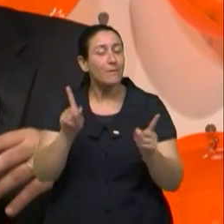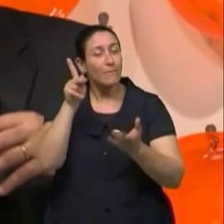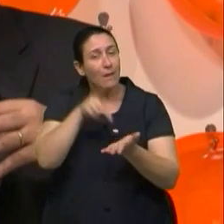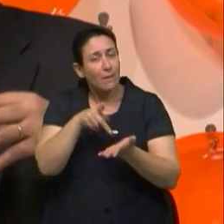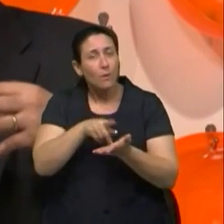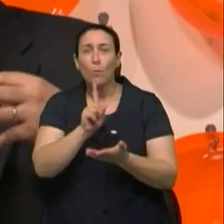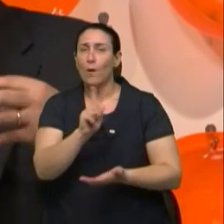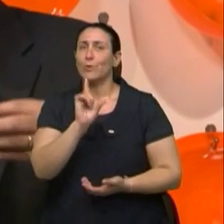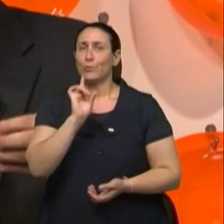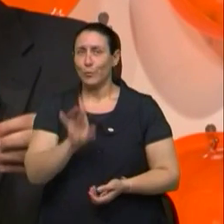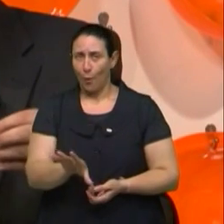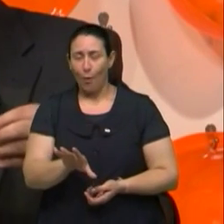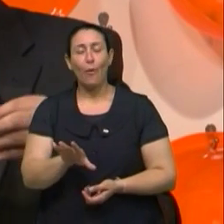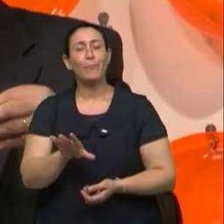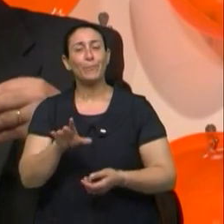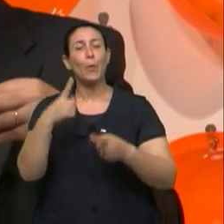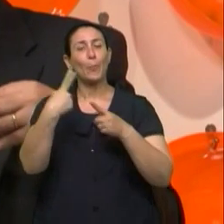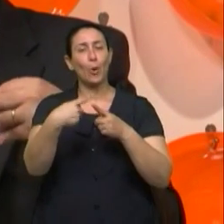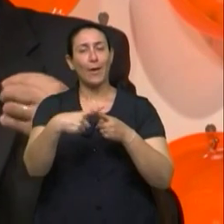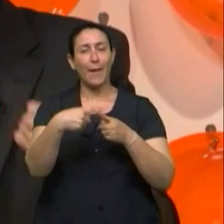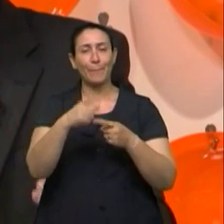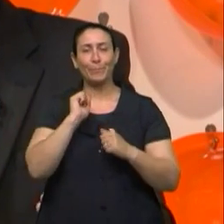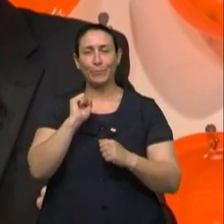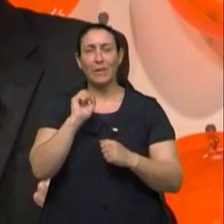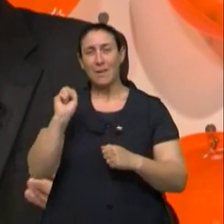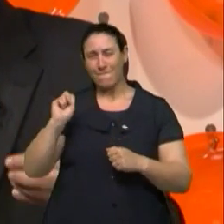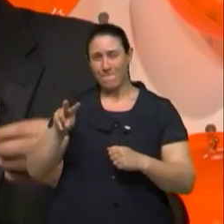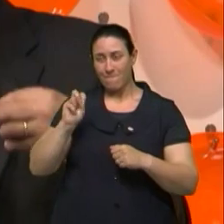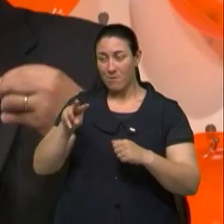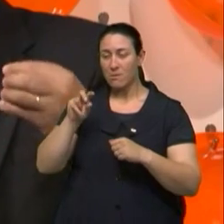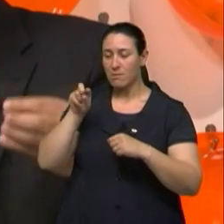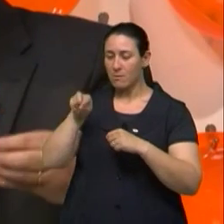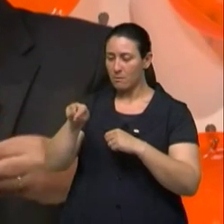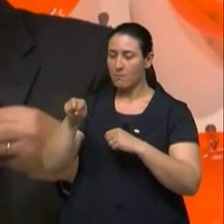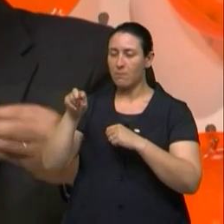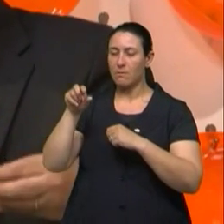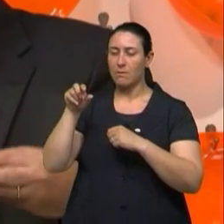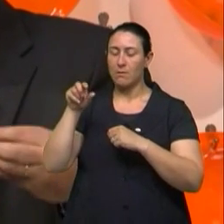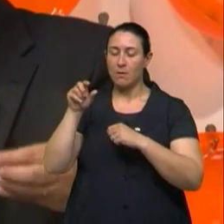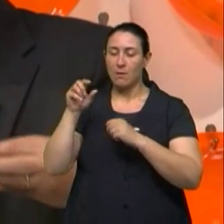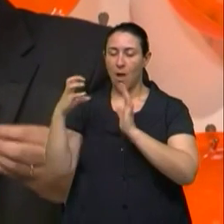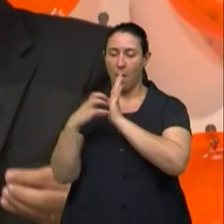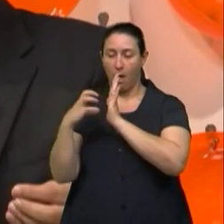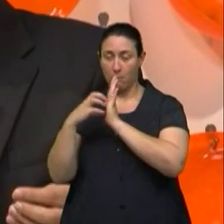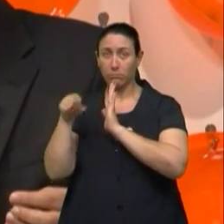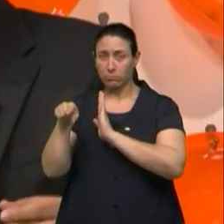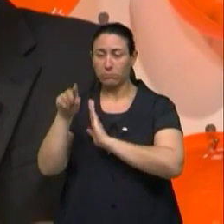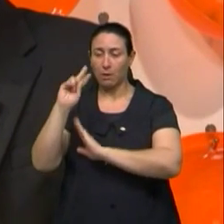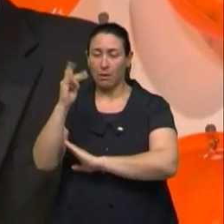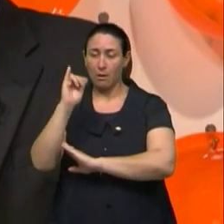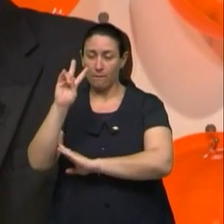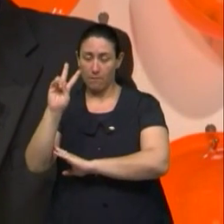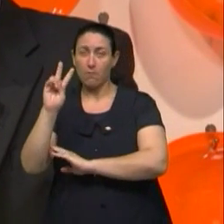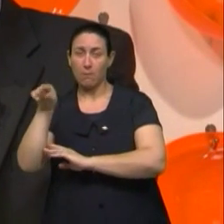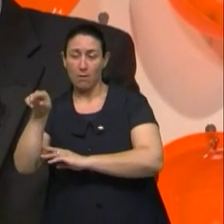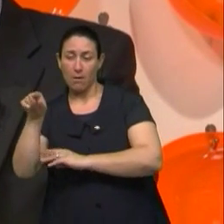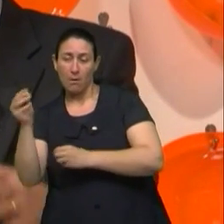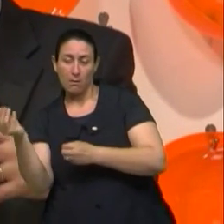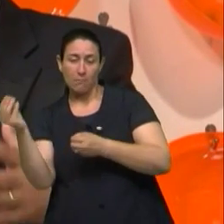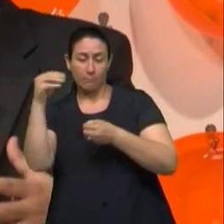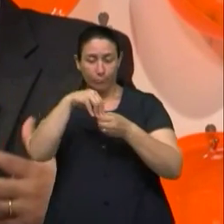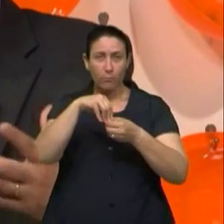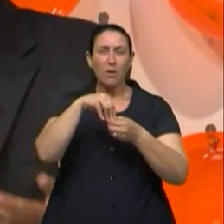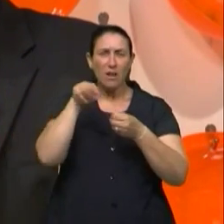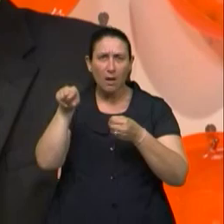verdade, o vírus, se não tratado, ele persiste mantendo um processo